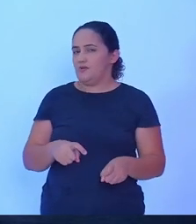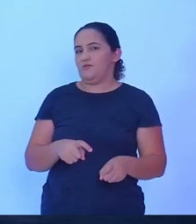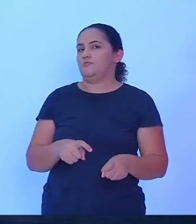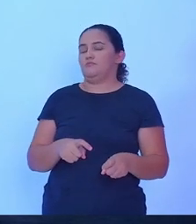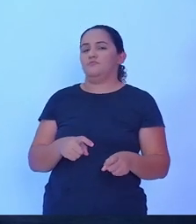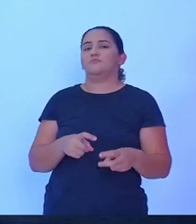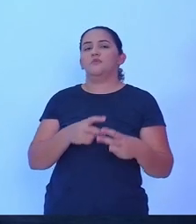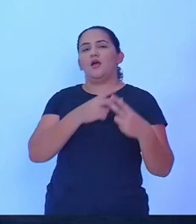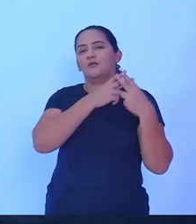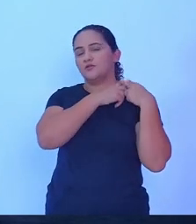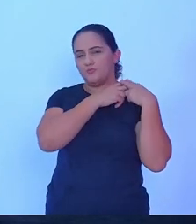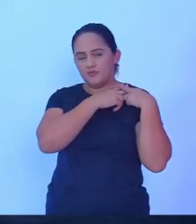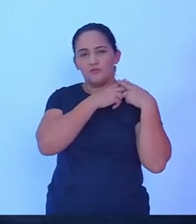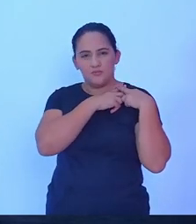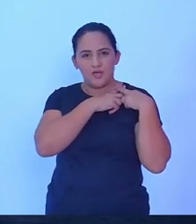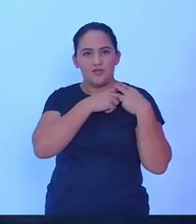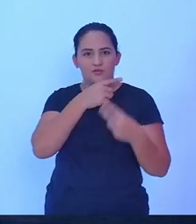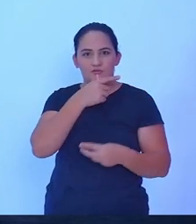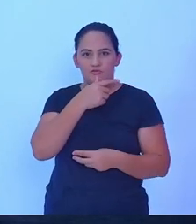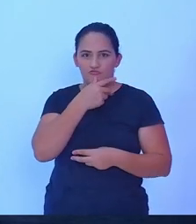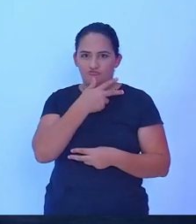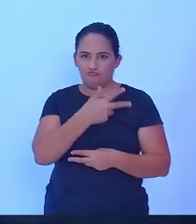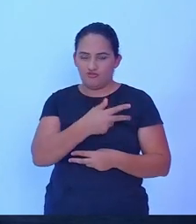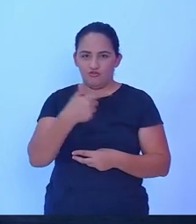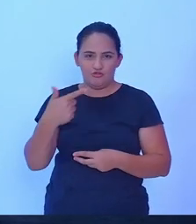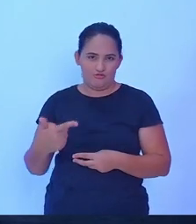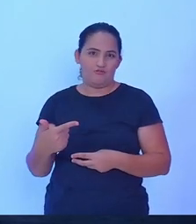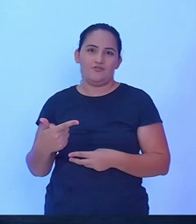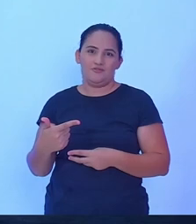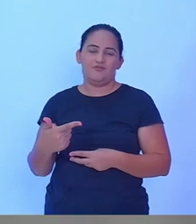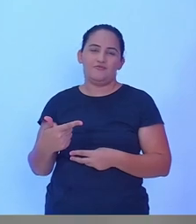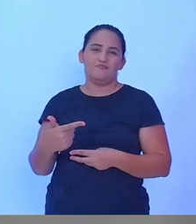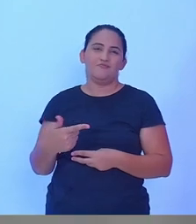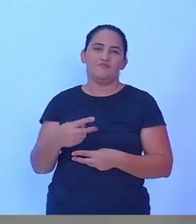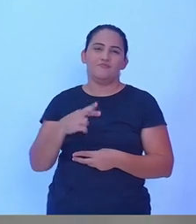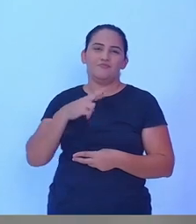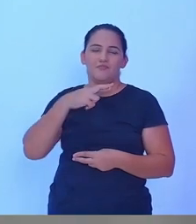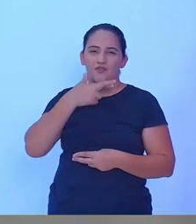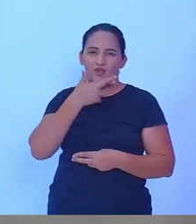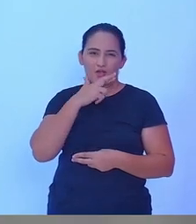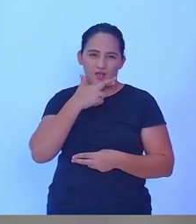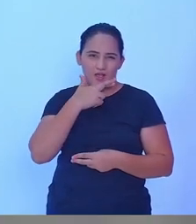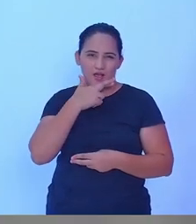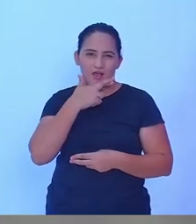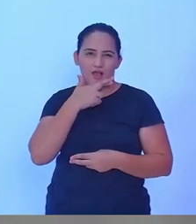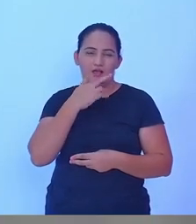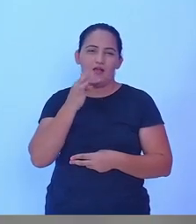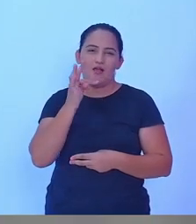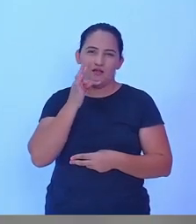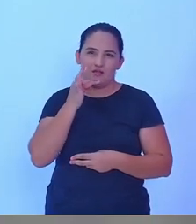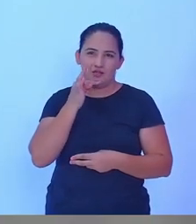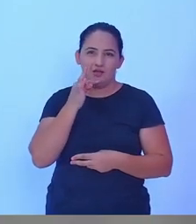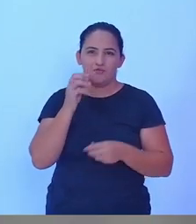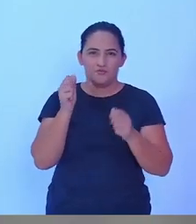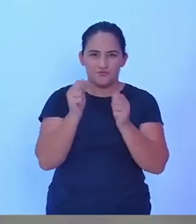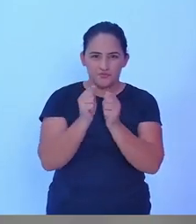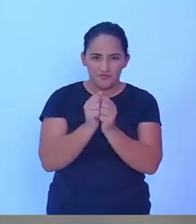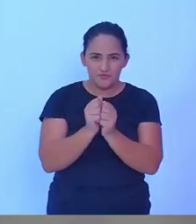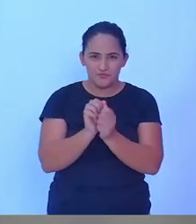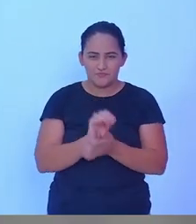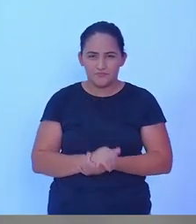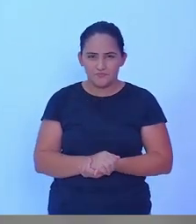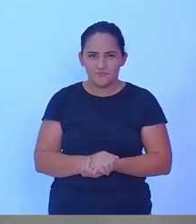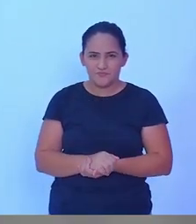Godói e do Tiago Moreira. Agora, o candidato Lucindo Sotelli tem um minuto para